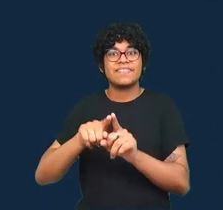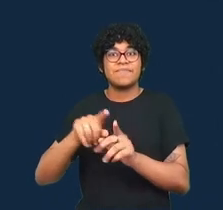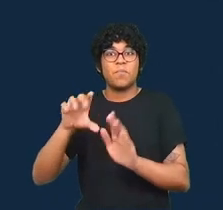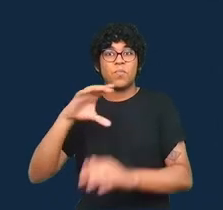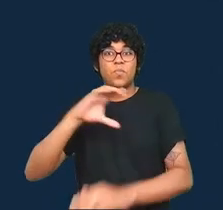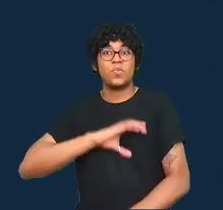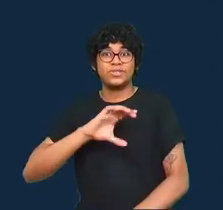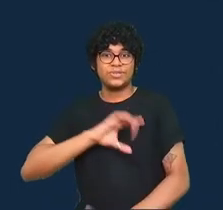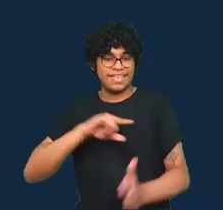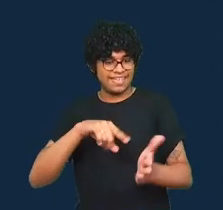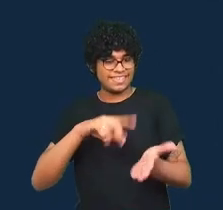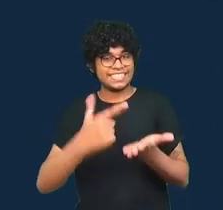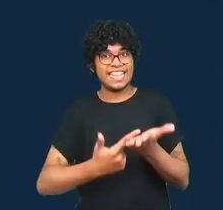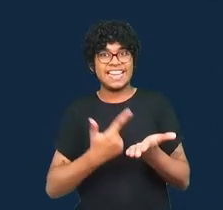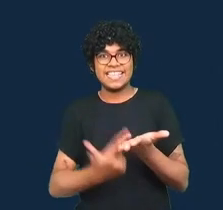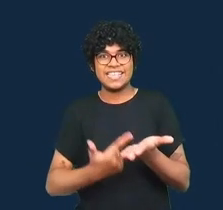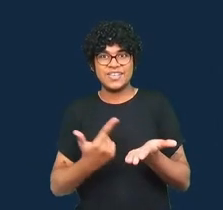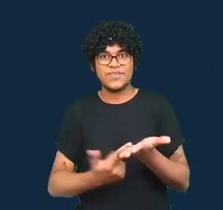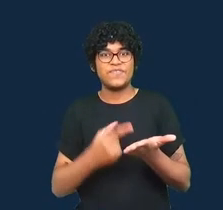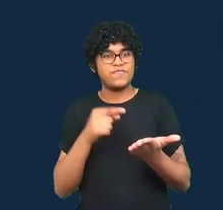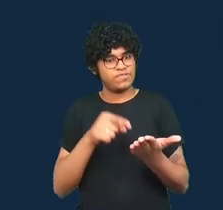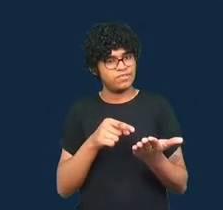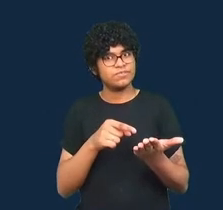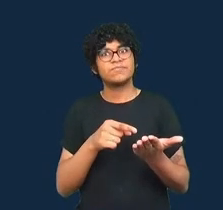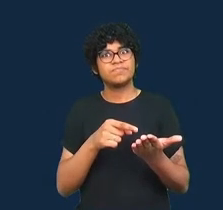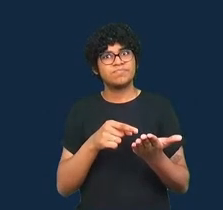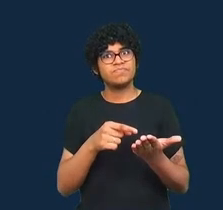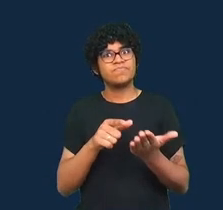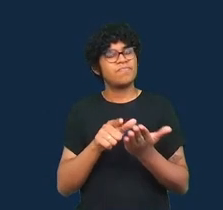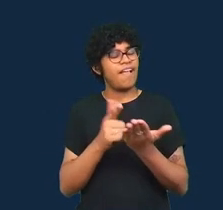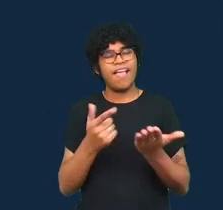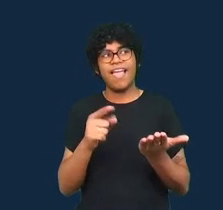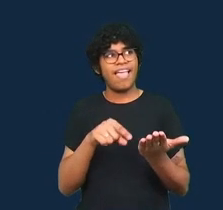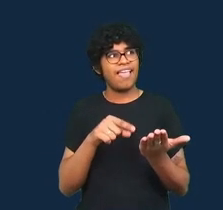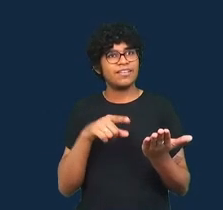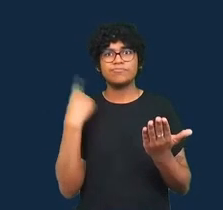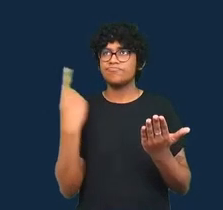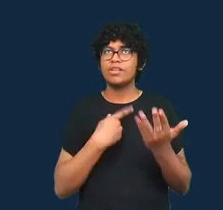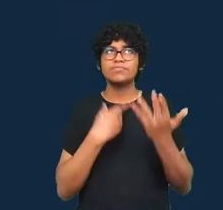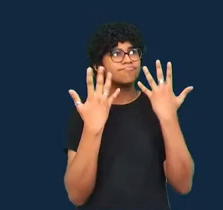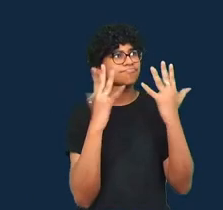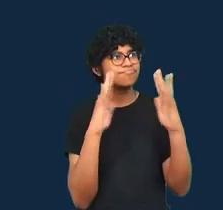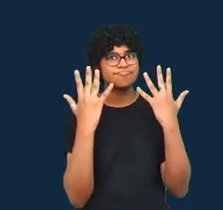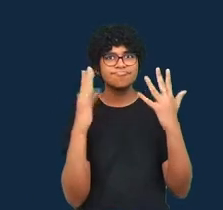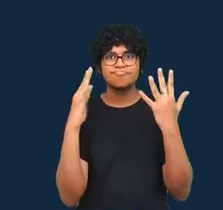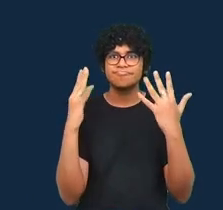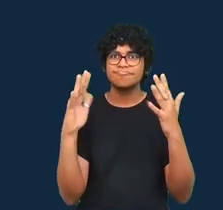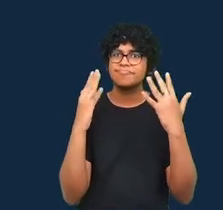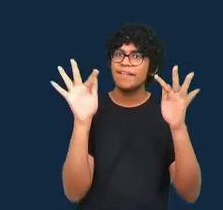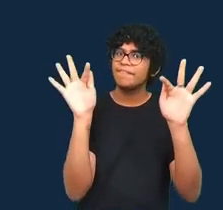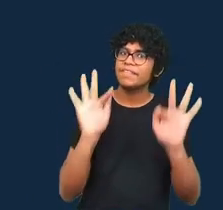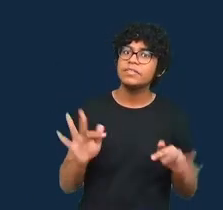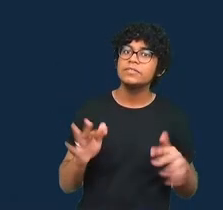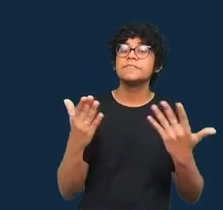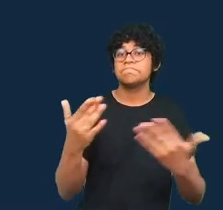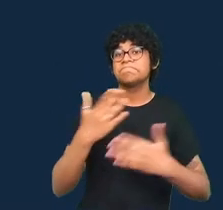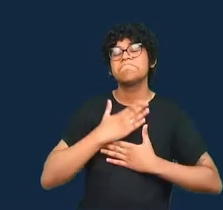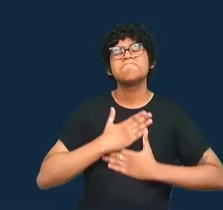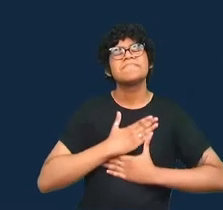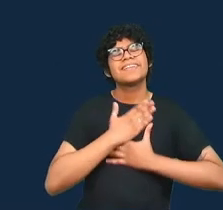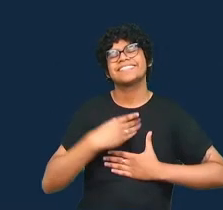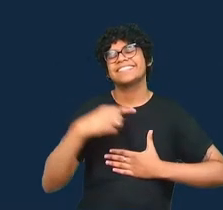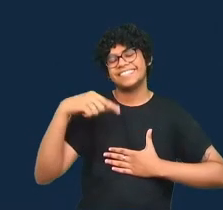Dados, que é a ocasião que estamos justamente celebrando agora. É um prazer para mim estar neste painel e